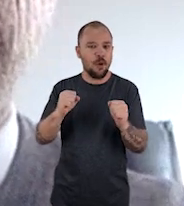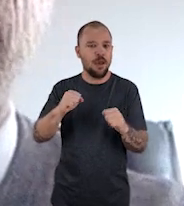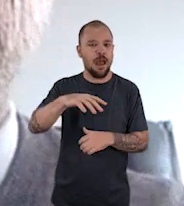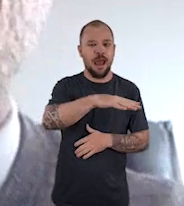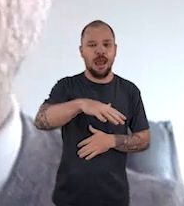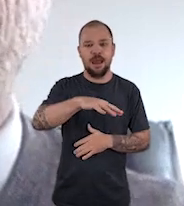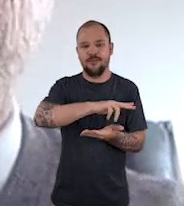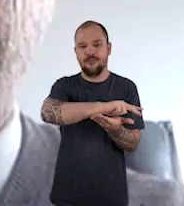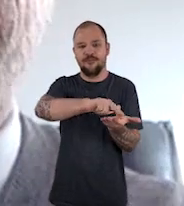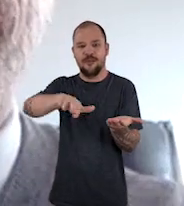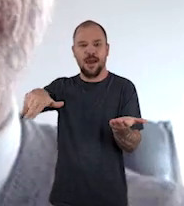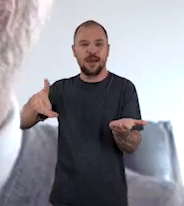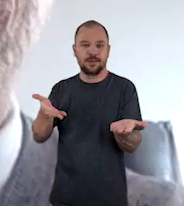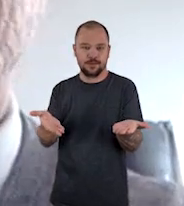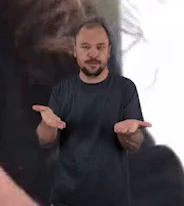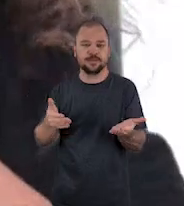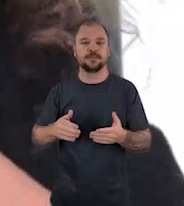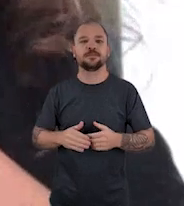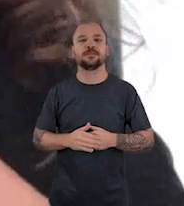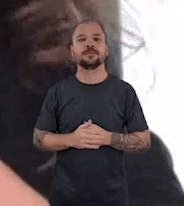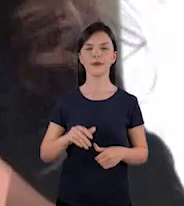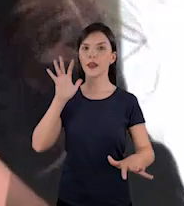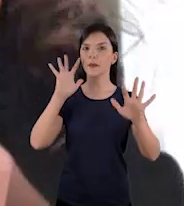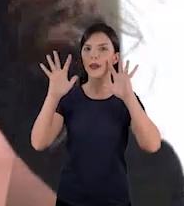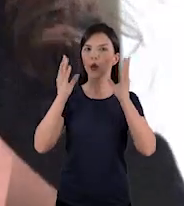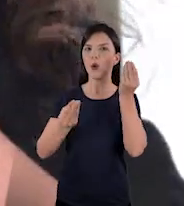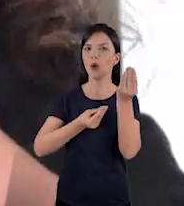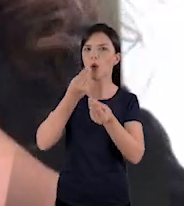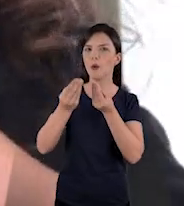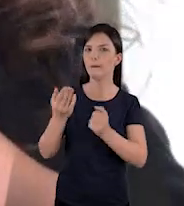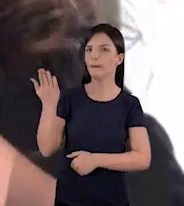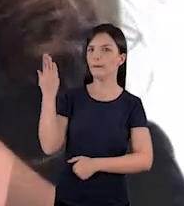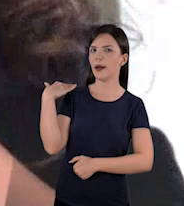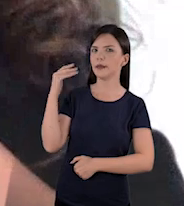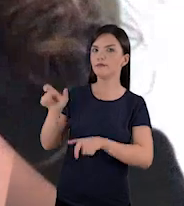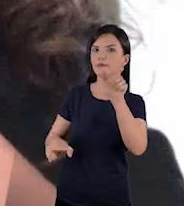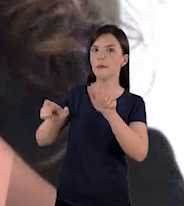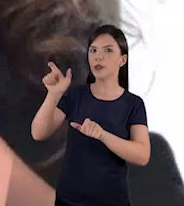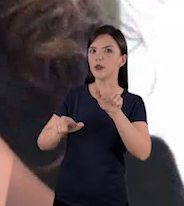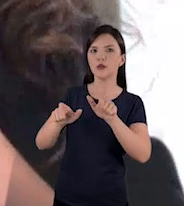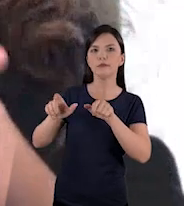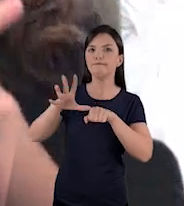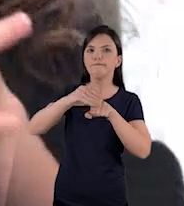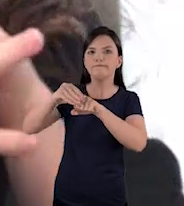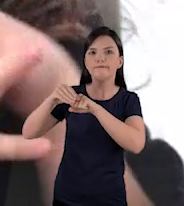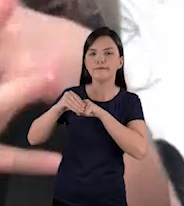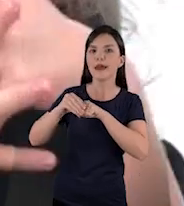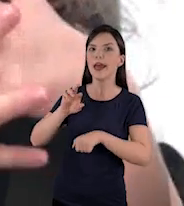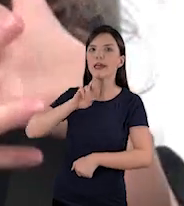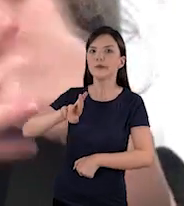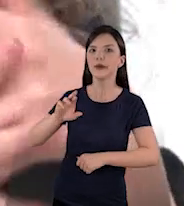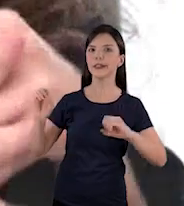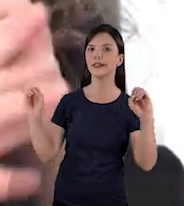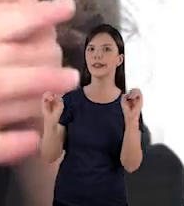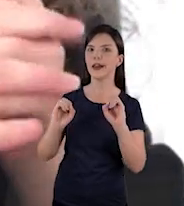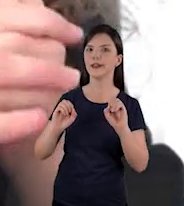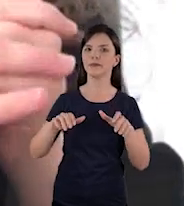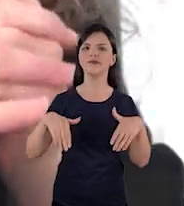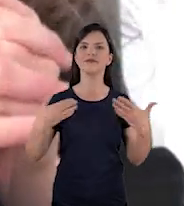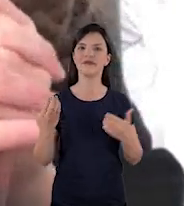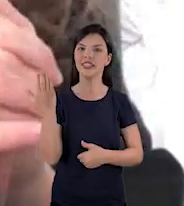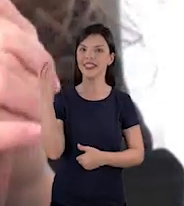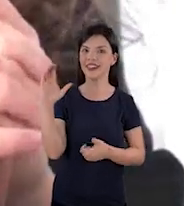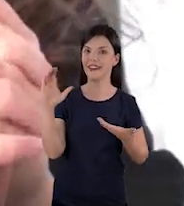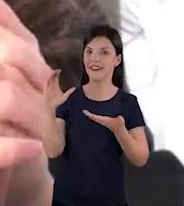todas as áreas do conhecimento. Imagina-se para as pessoas lá atrás, né, quando não tinham essas respostas. Então, o legal da